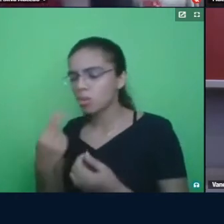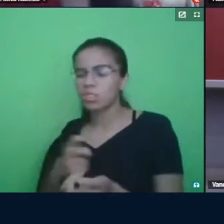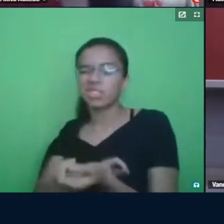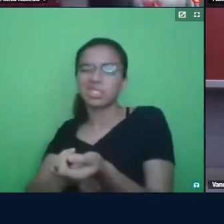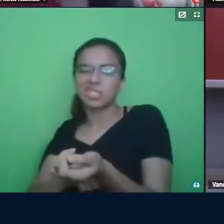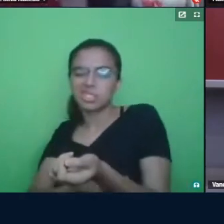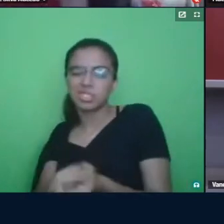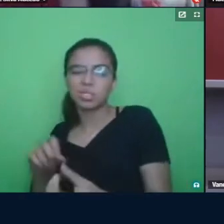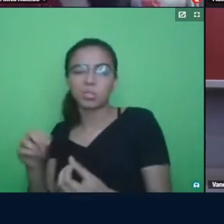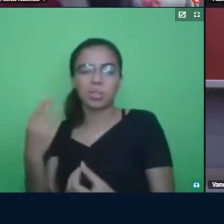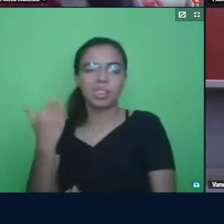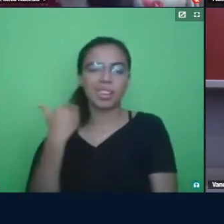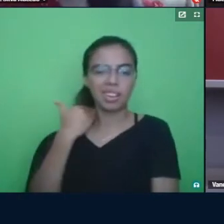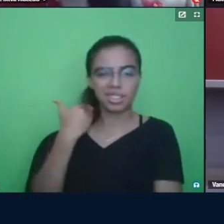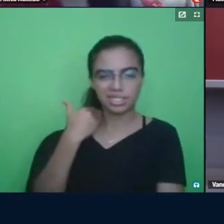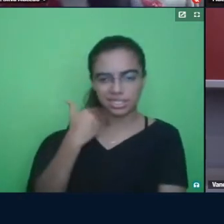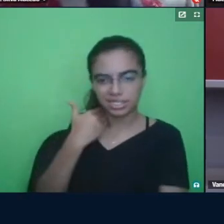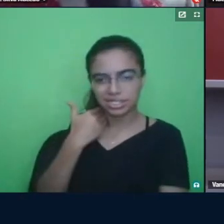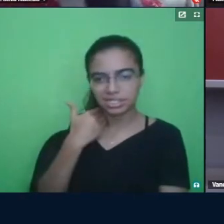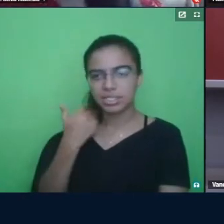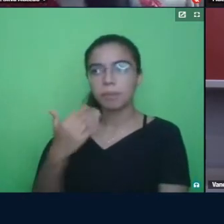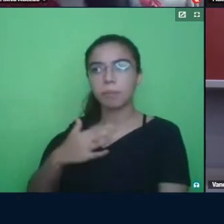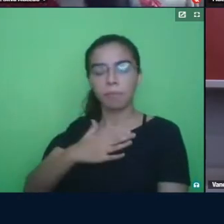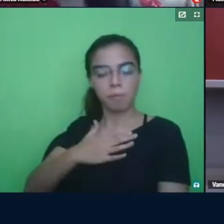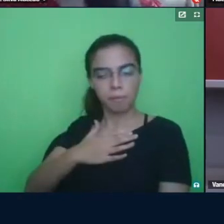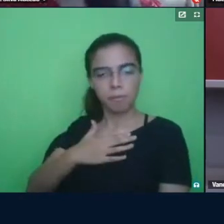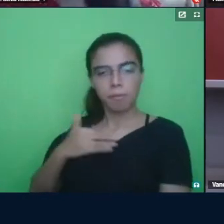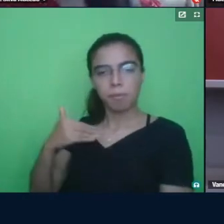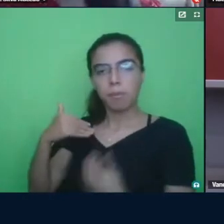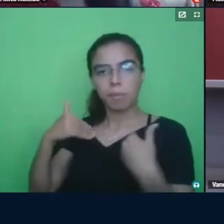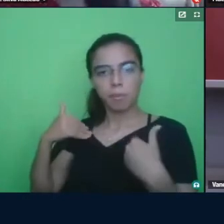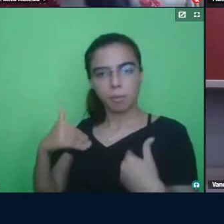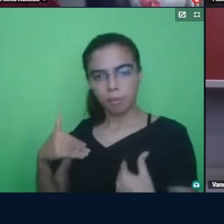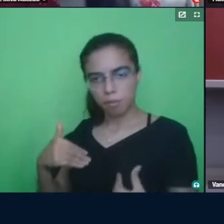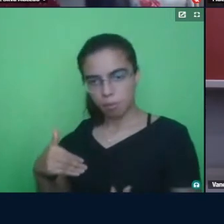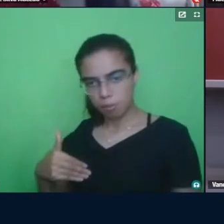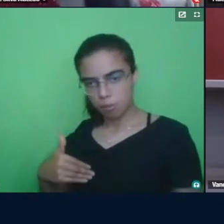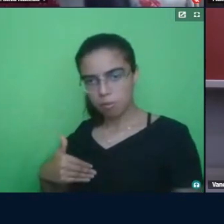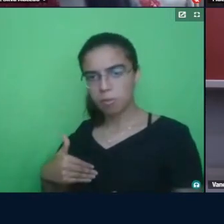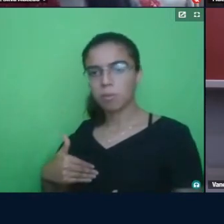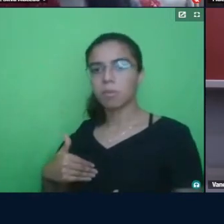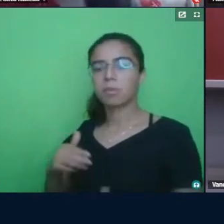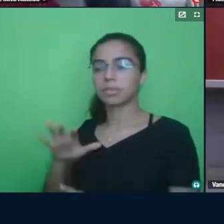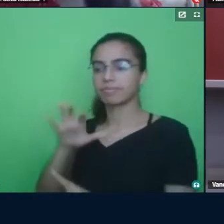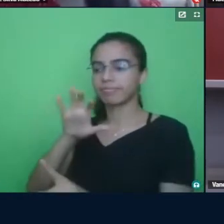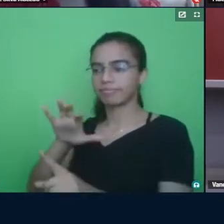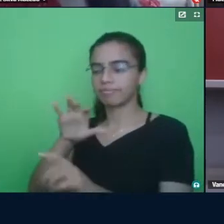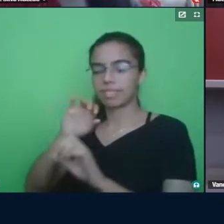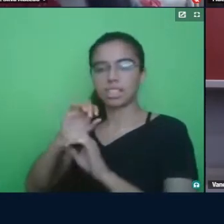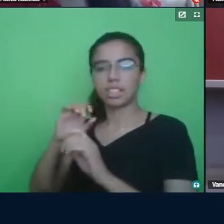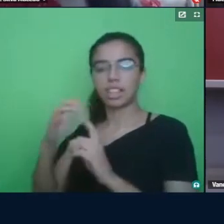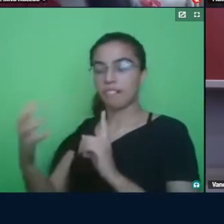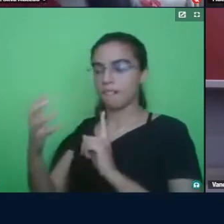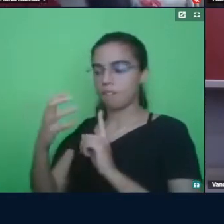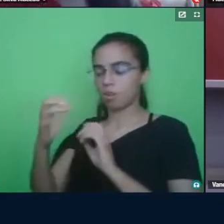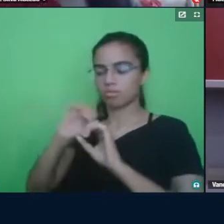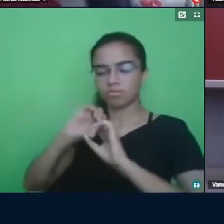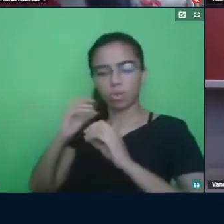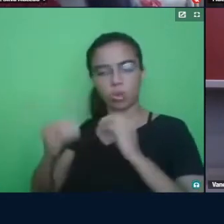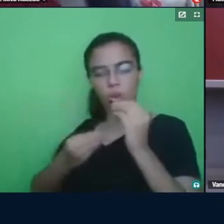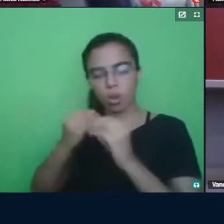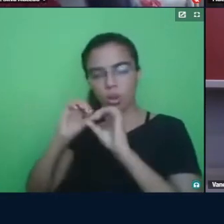porque eu estou, enfim, né, e o meu comportamento reflete na minha aprendizagem também. E eu discordo